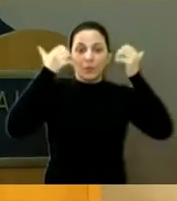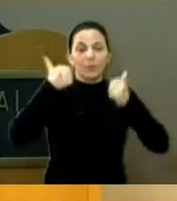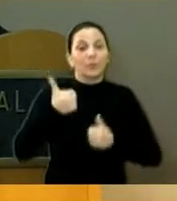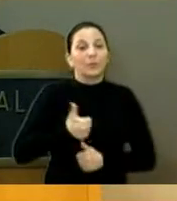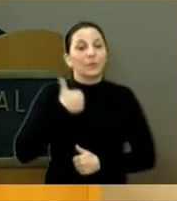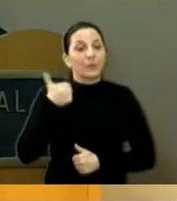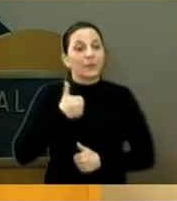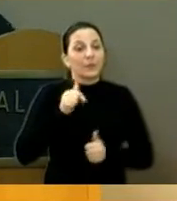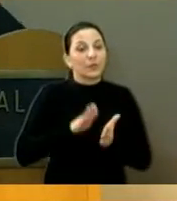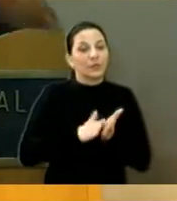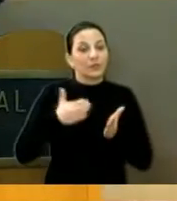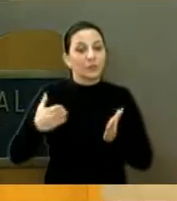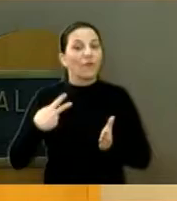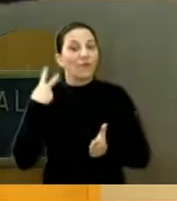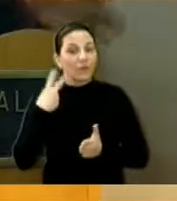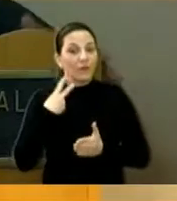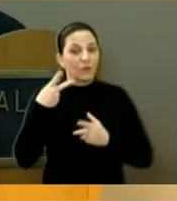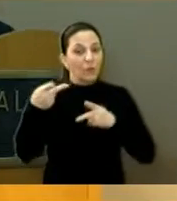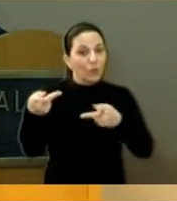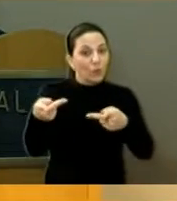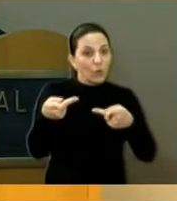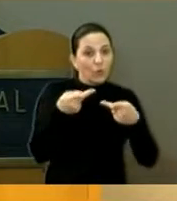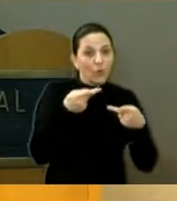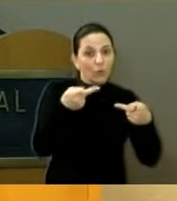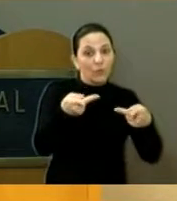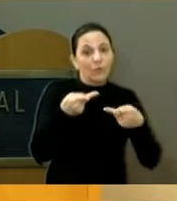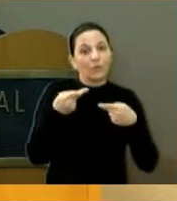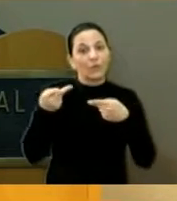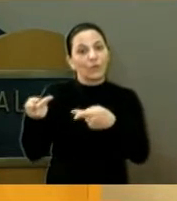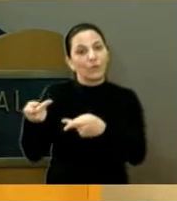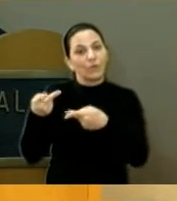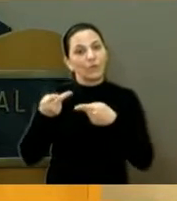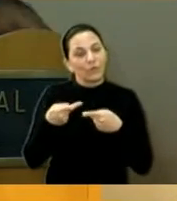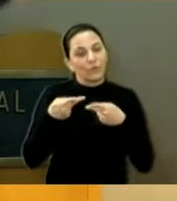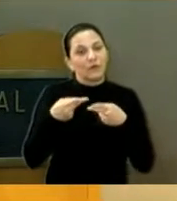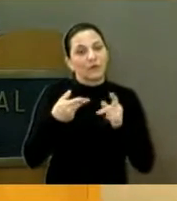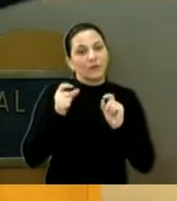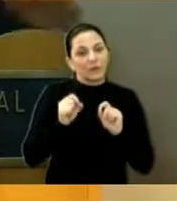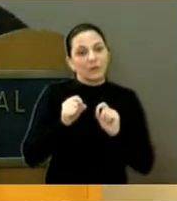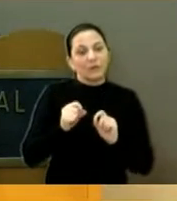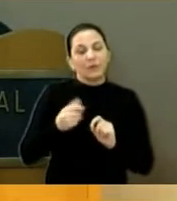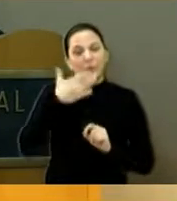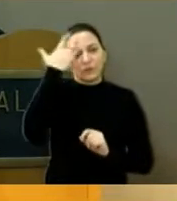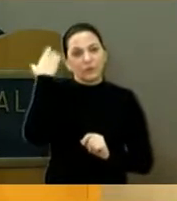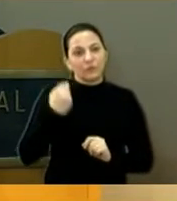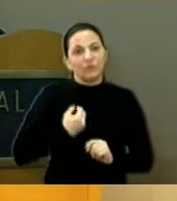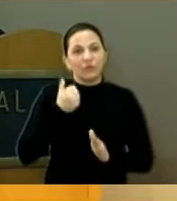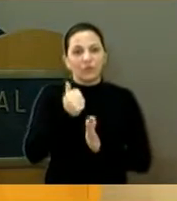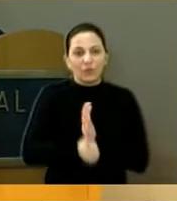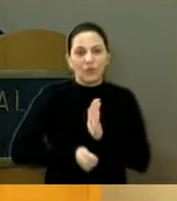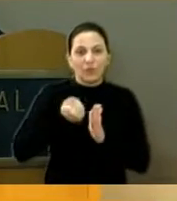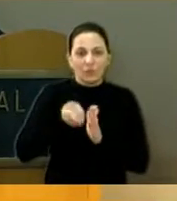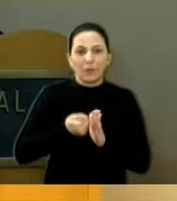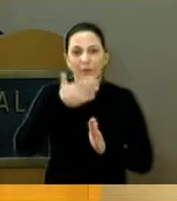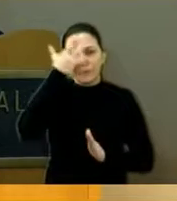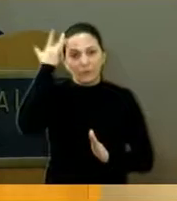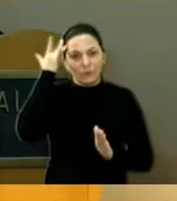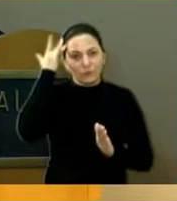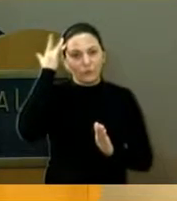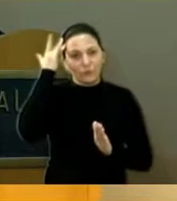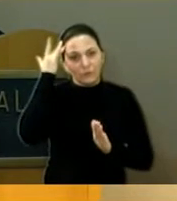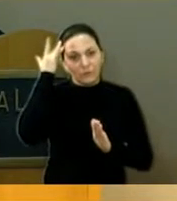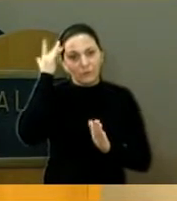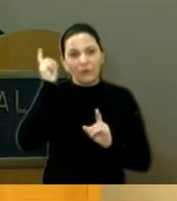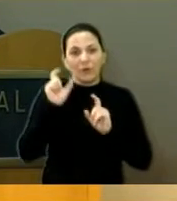minha gestão, e eu quero convidar todos, quem está nos ouvindo, e os moradores de Araraquara, principalmente os anciãos, os